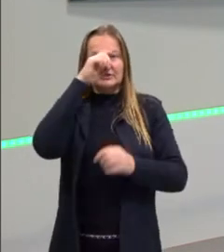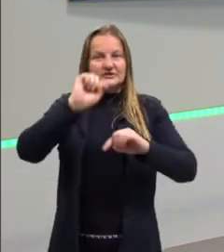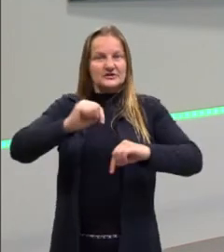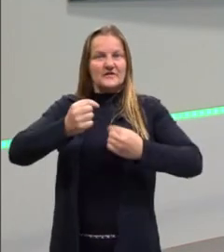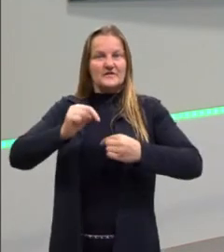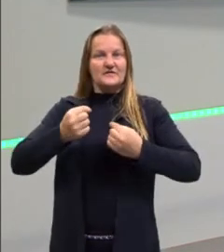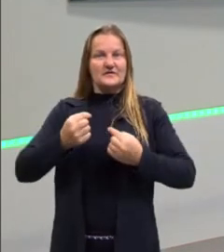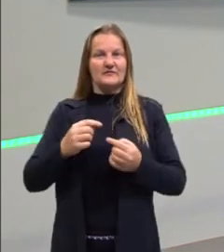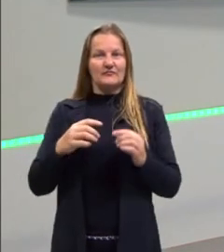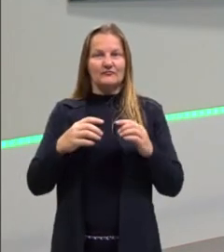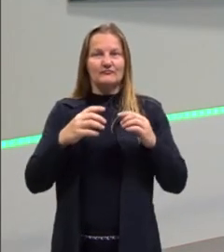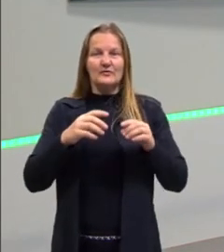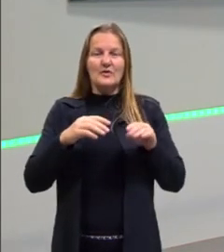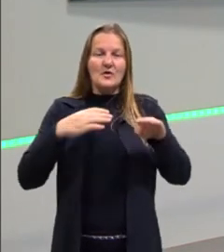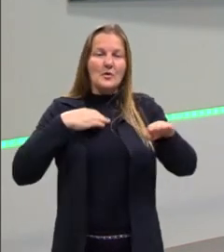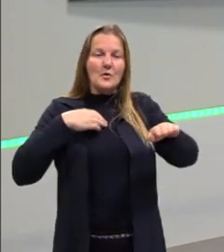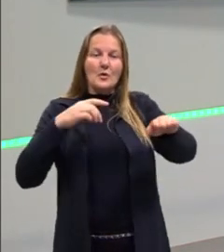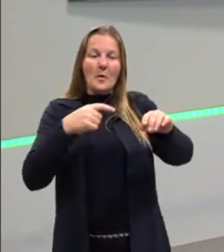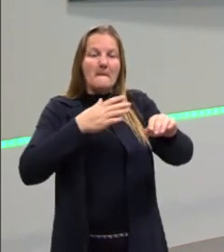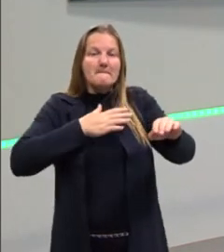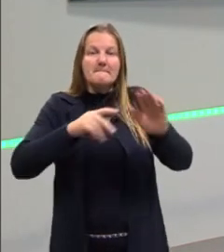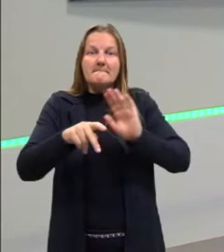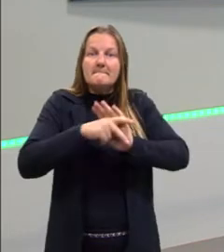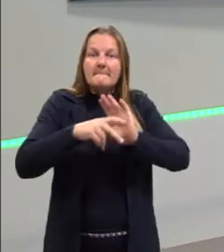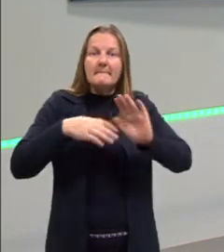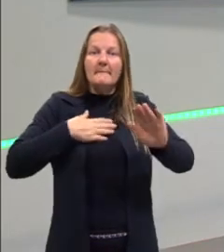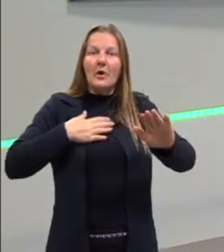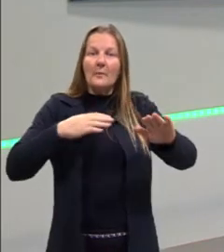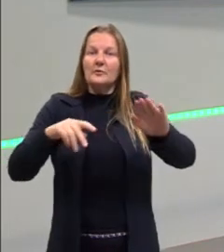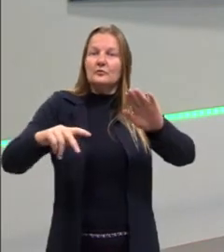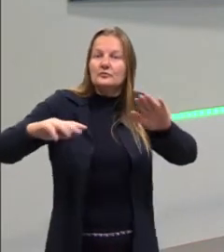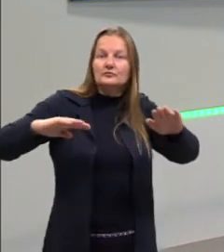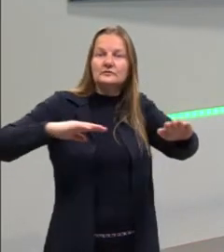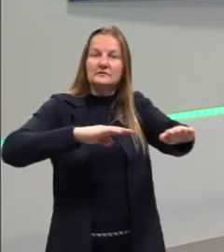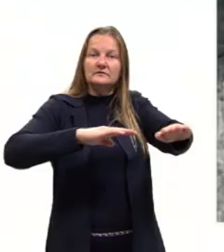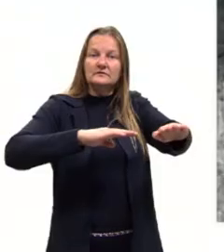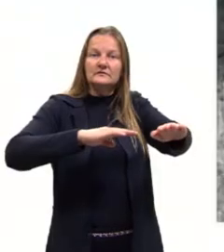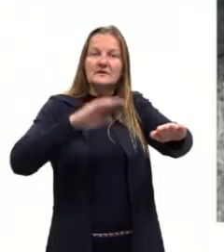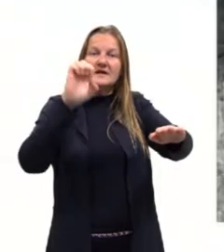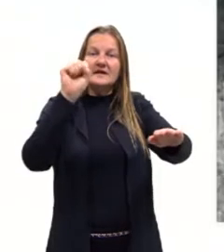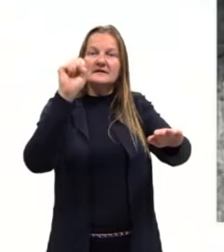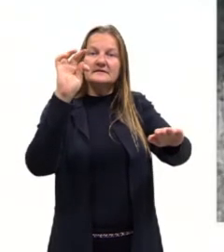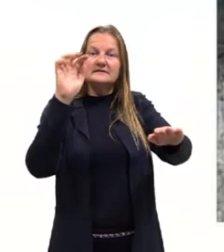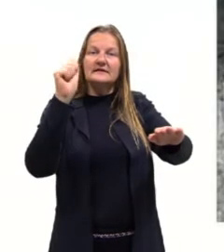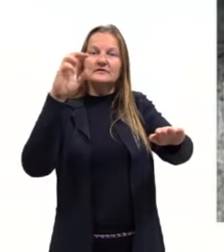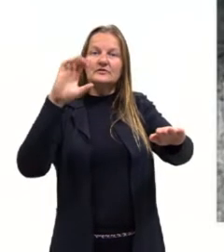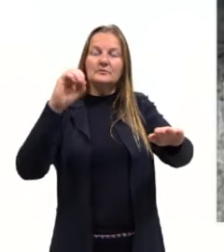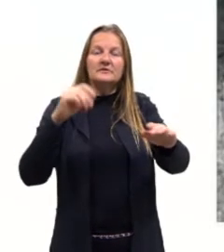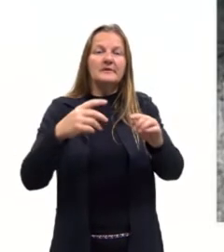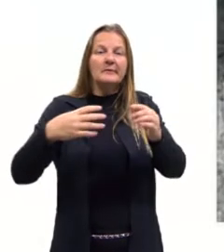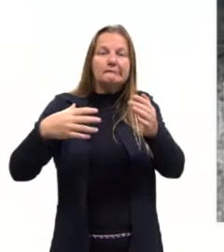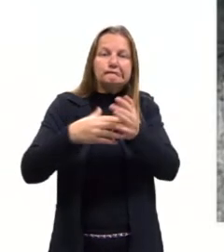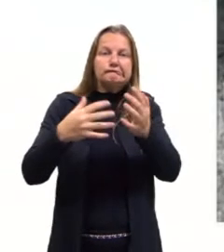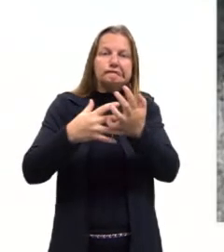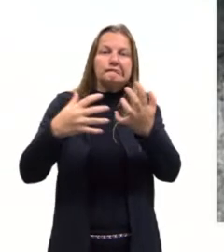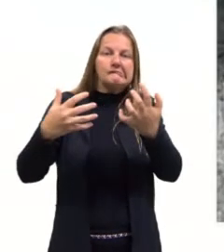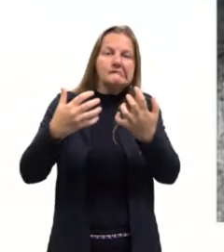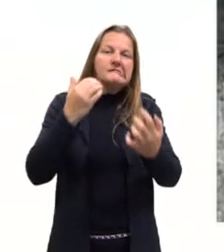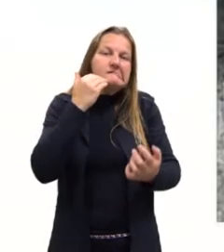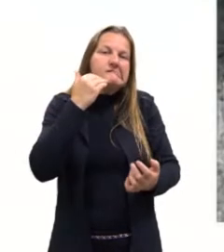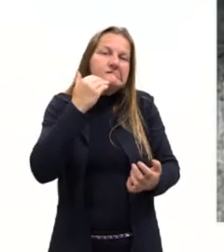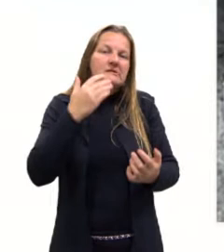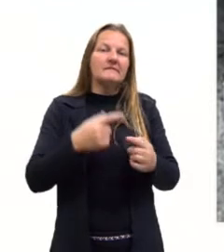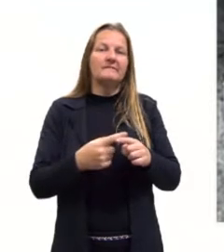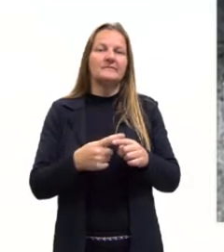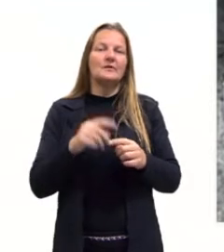discapacidade. E daí aqui, não aumente minhas barreiras. Então, com quem